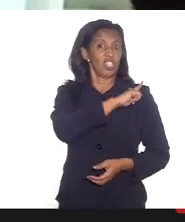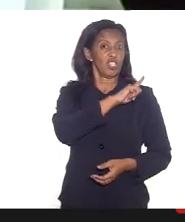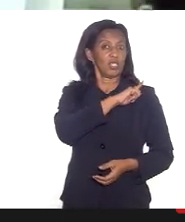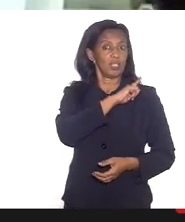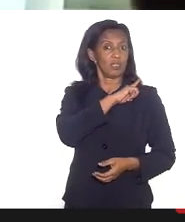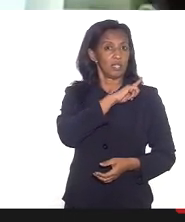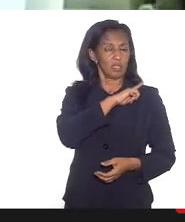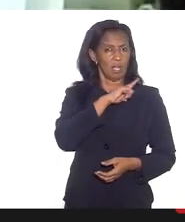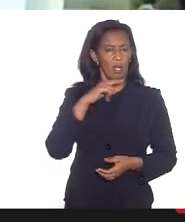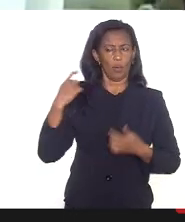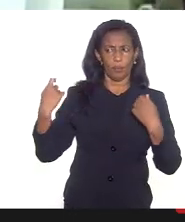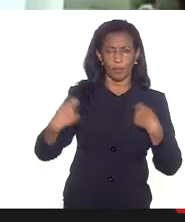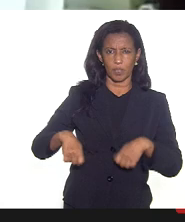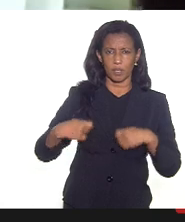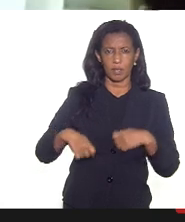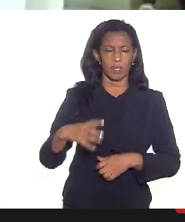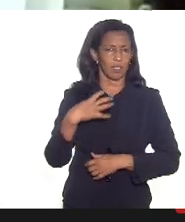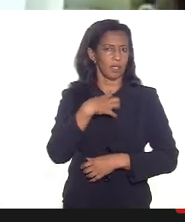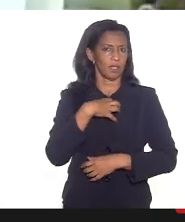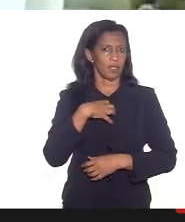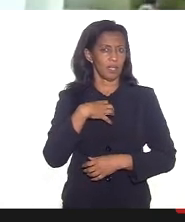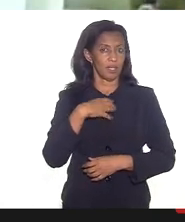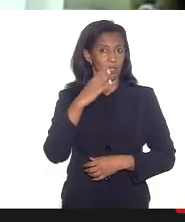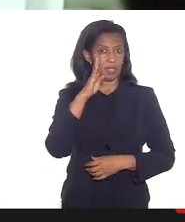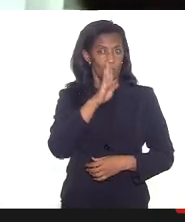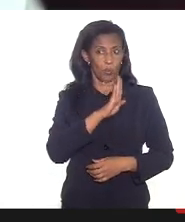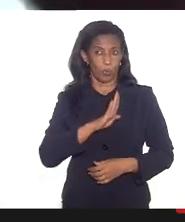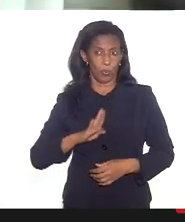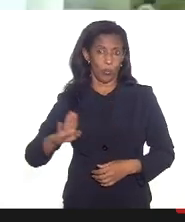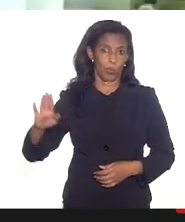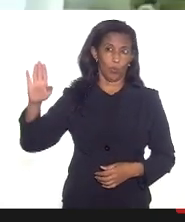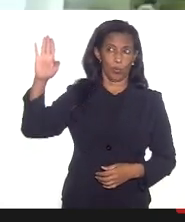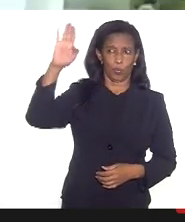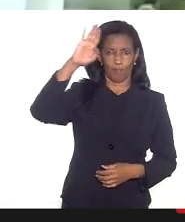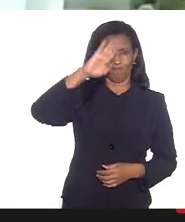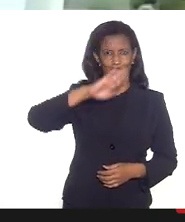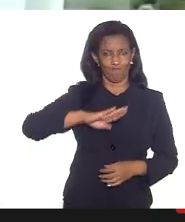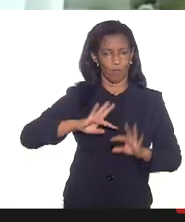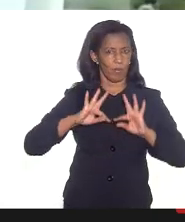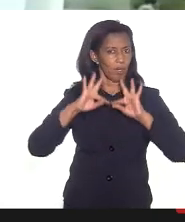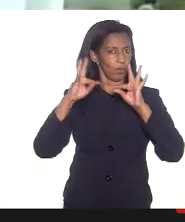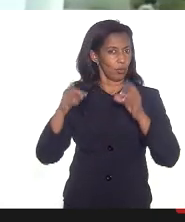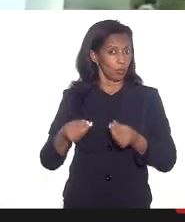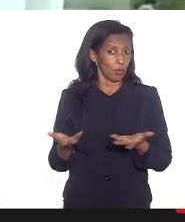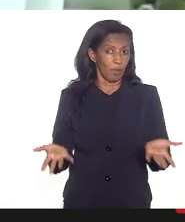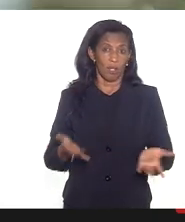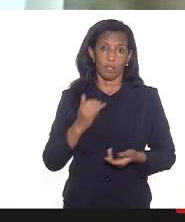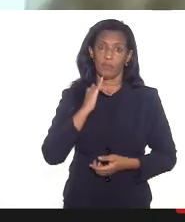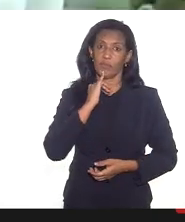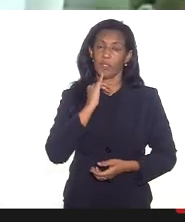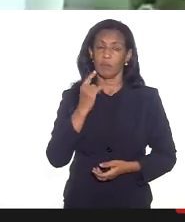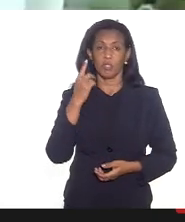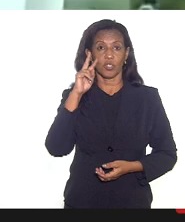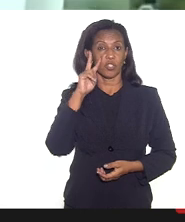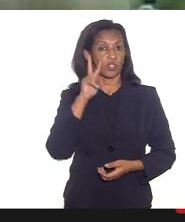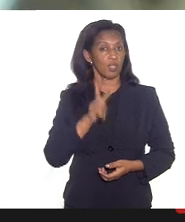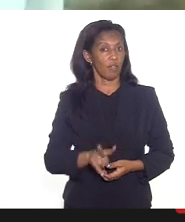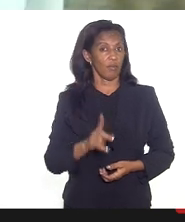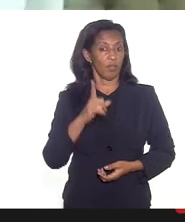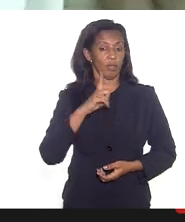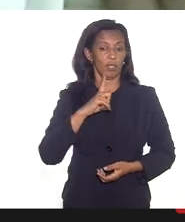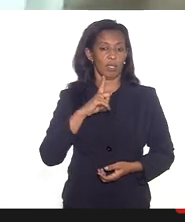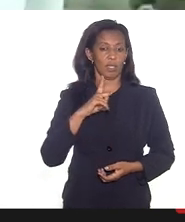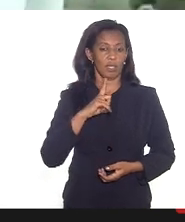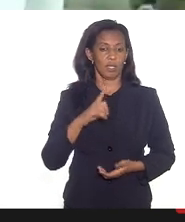deveria ser nacional e capilarizar mas infelizmente a gente está vendo que há uma